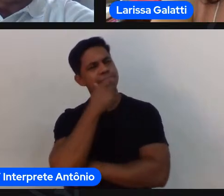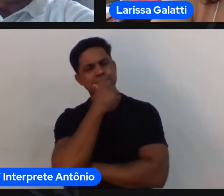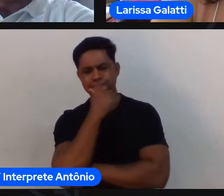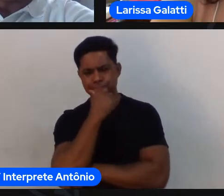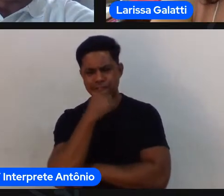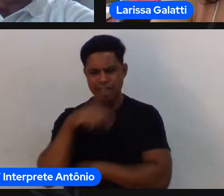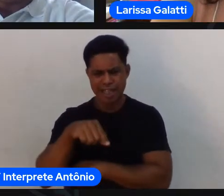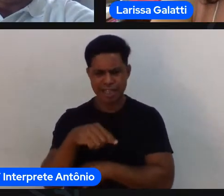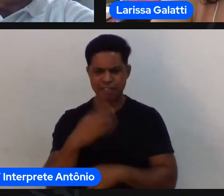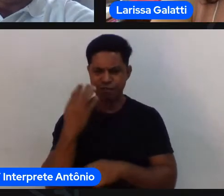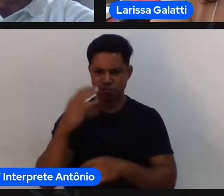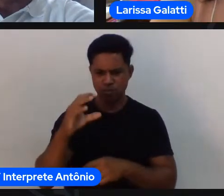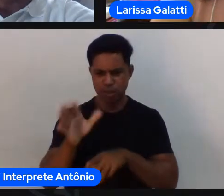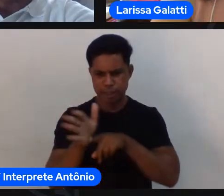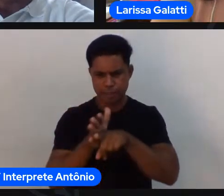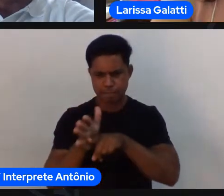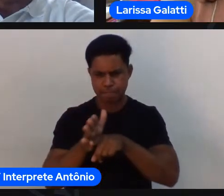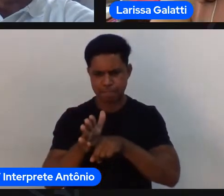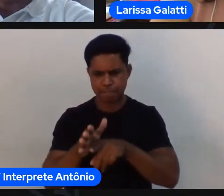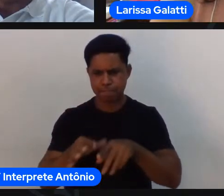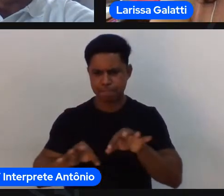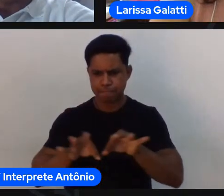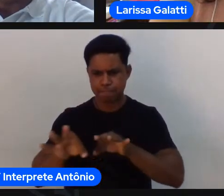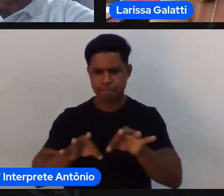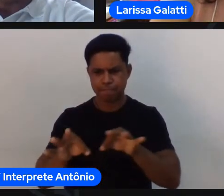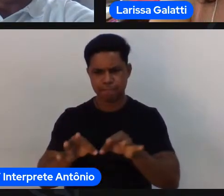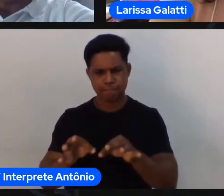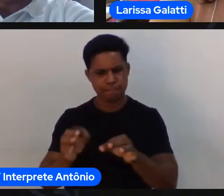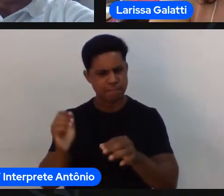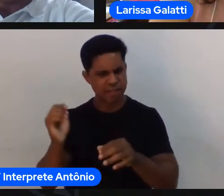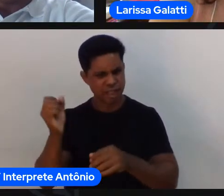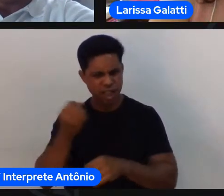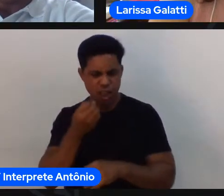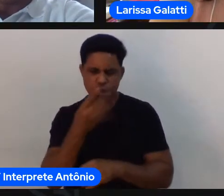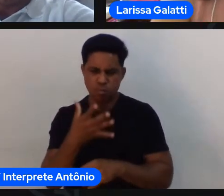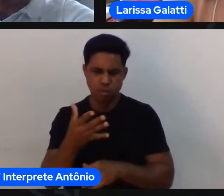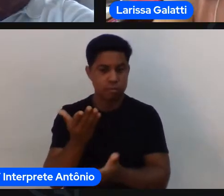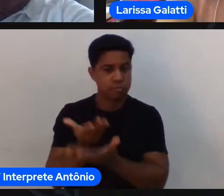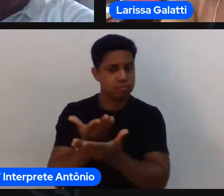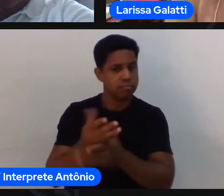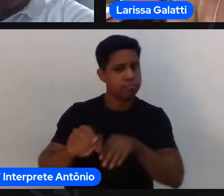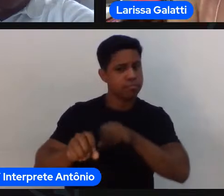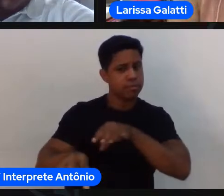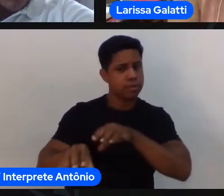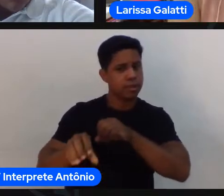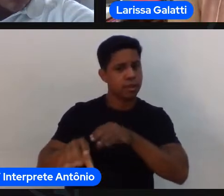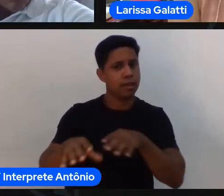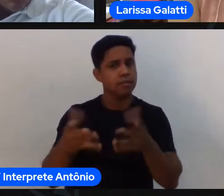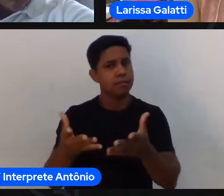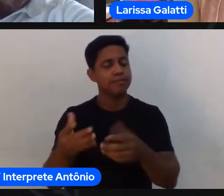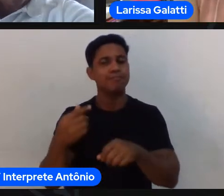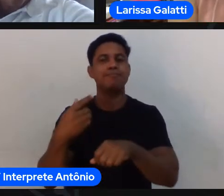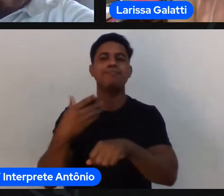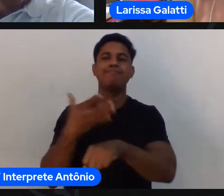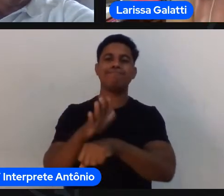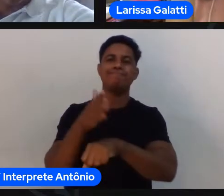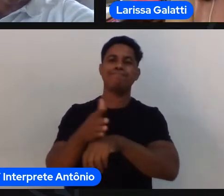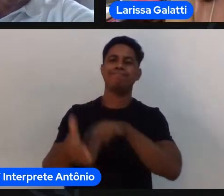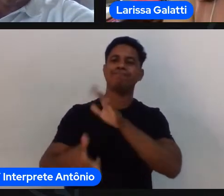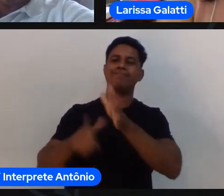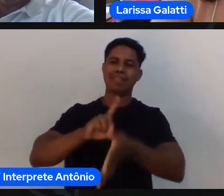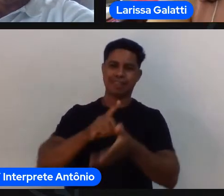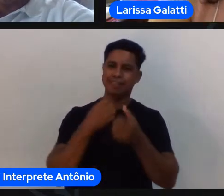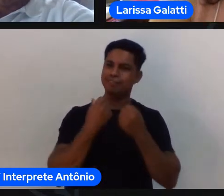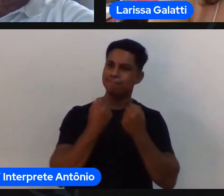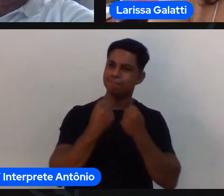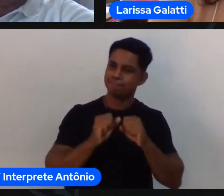não é aplicada não é pedagogia do esporte então eu fiz esse exercício também né de trazer a linguagem de uma aula